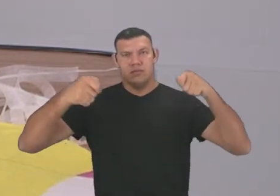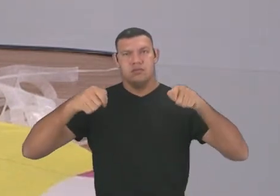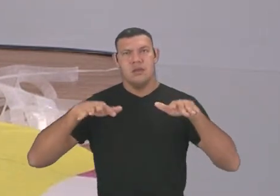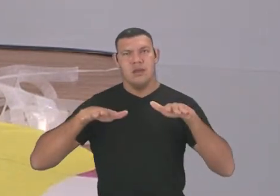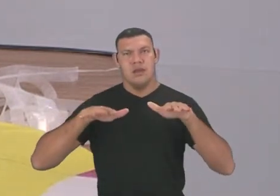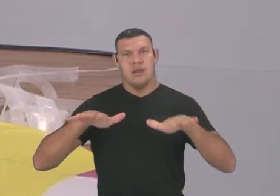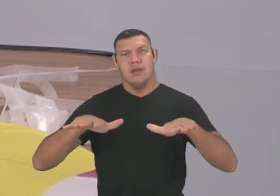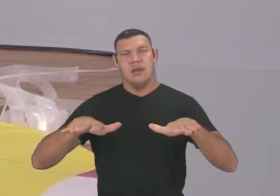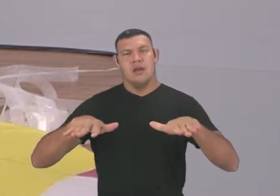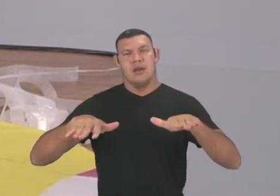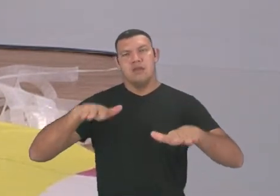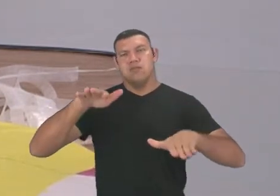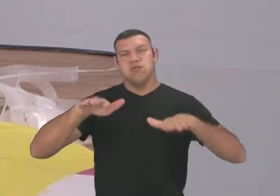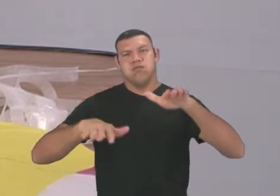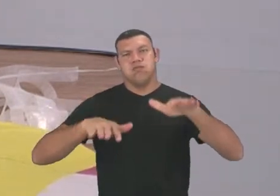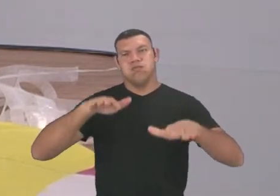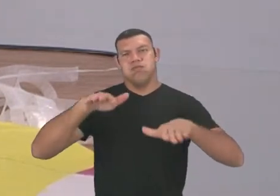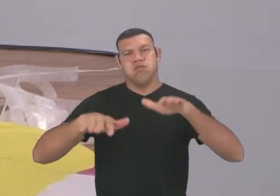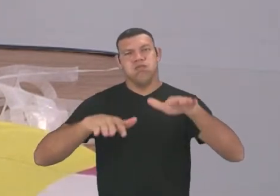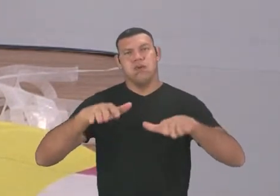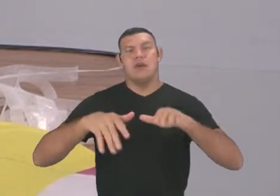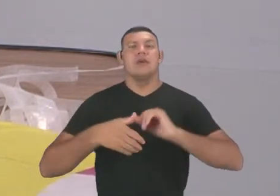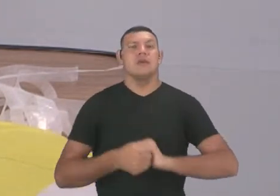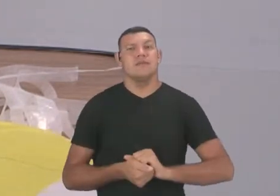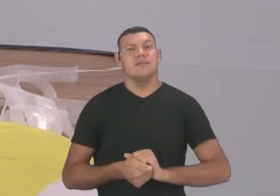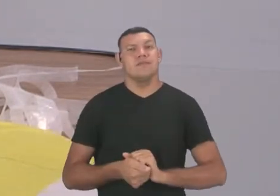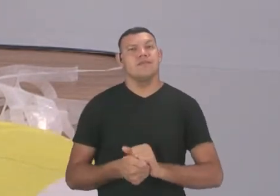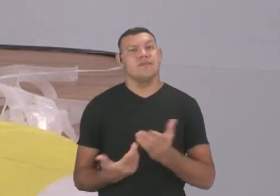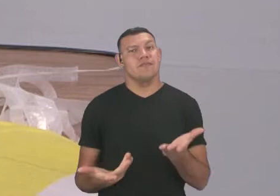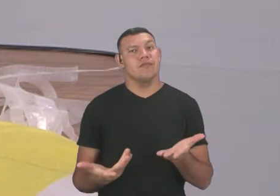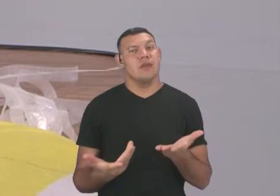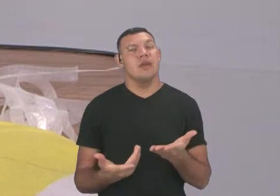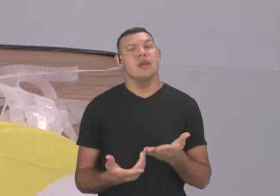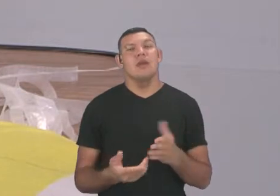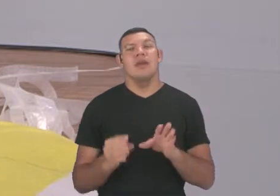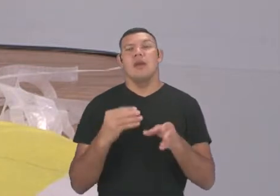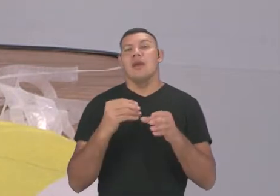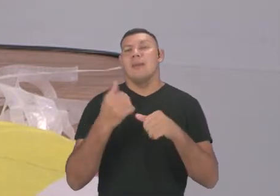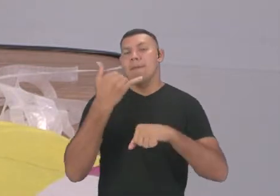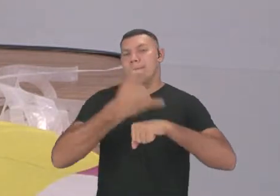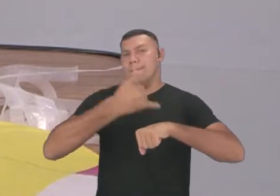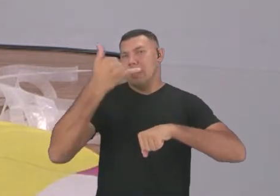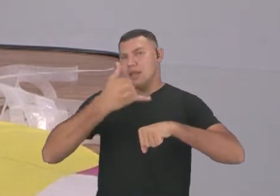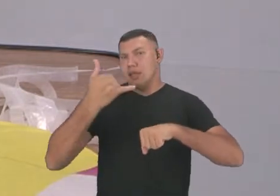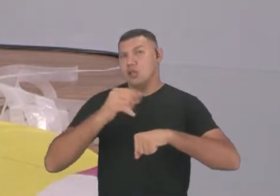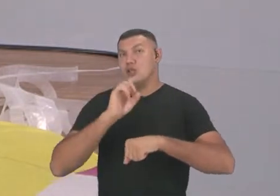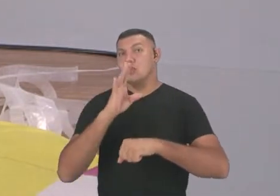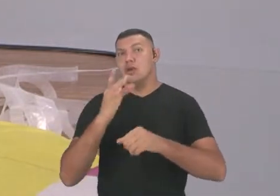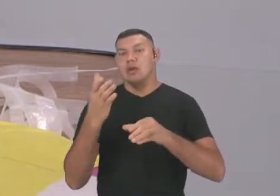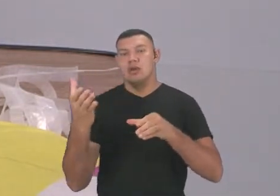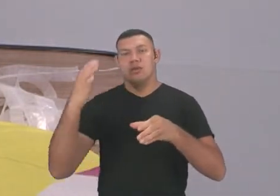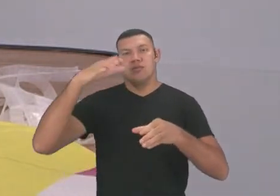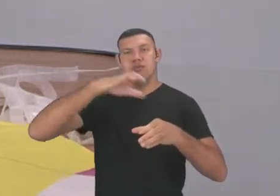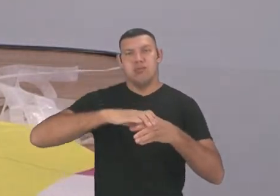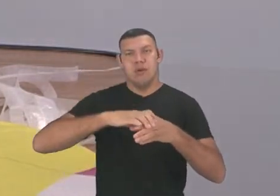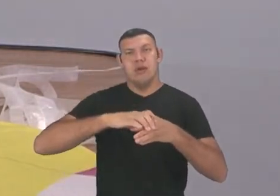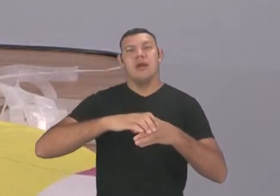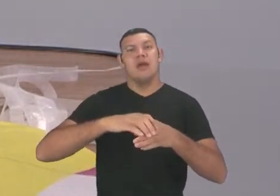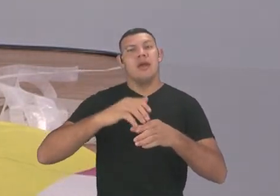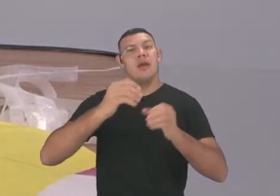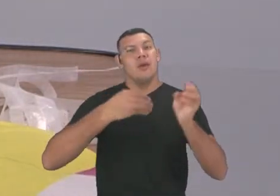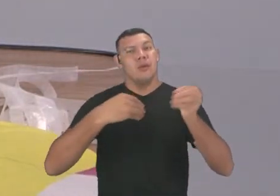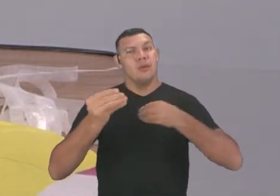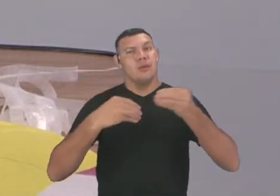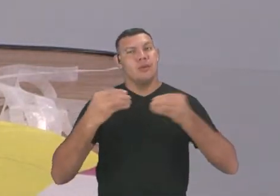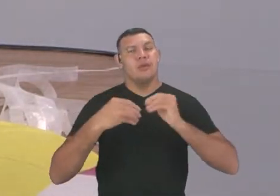metal, porém a tampa desta lata, ela é de plástico, certo? E aqui o